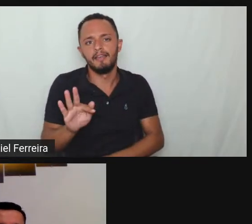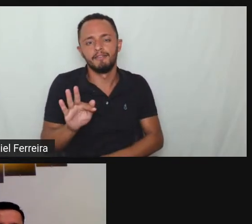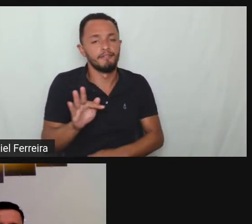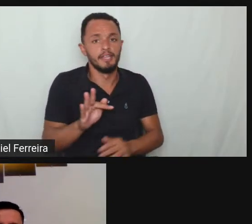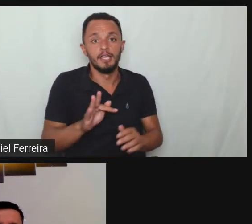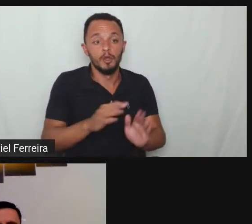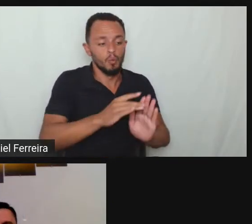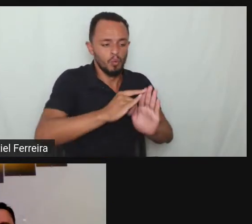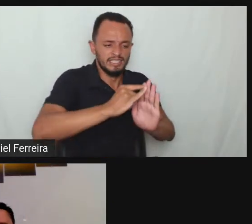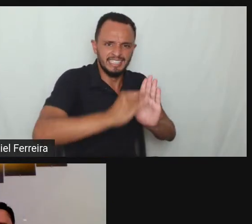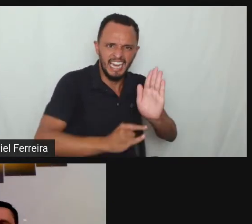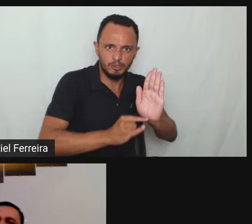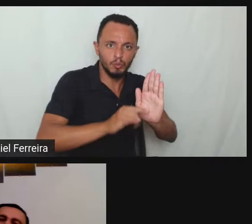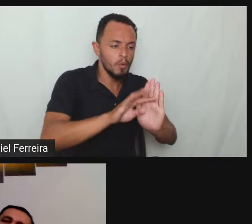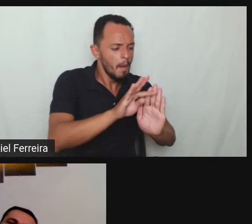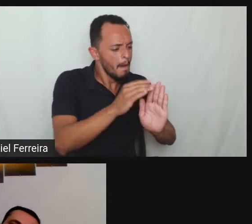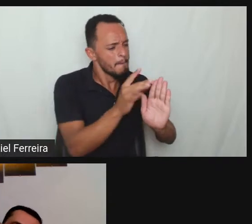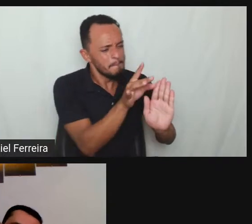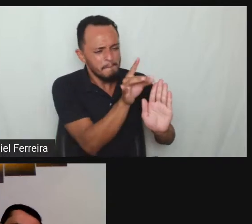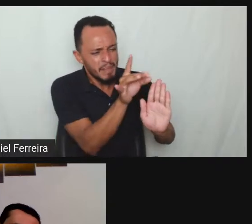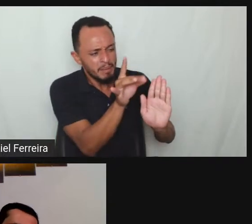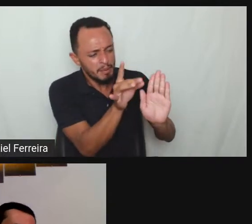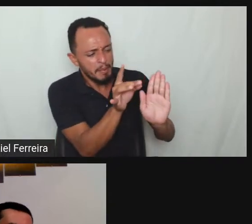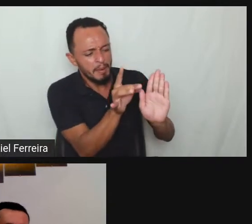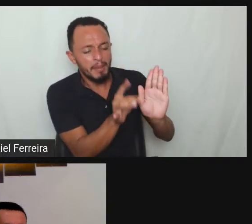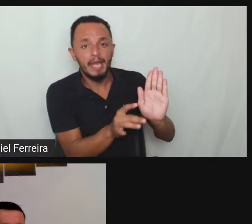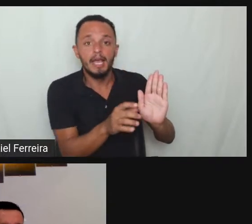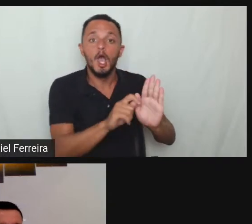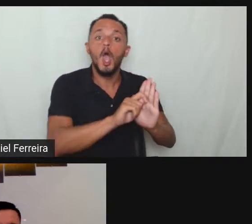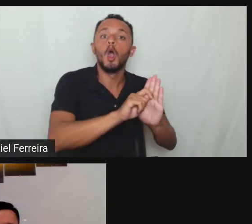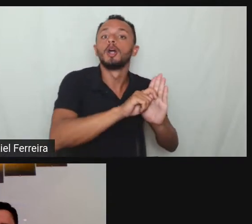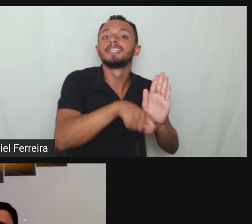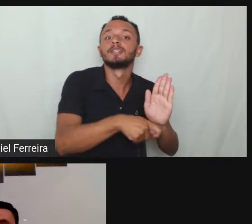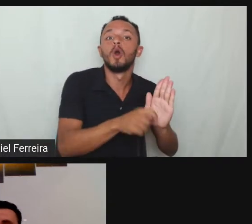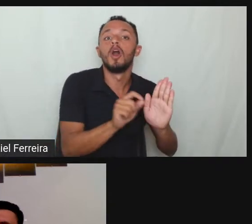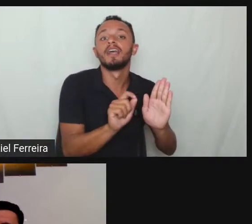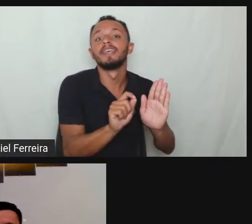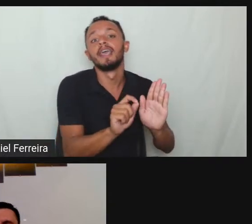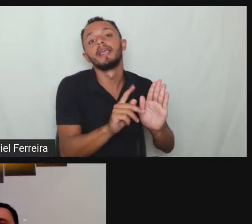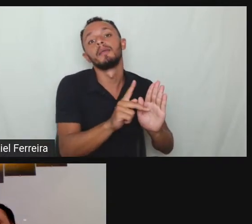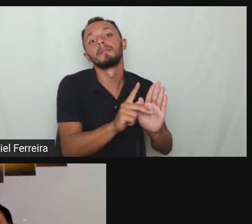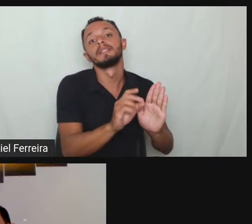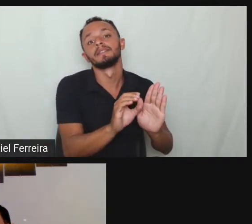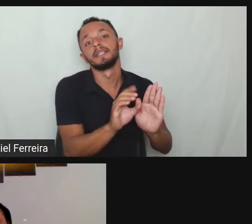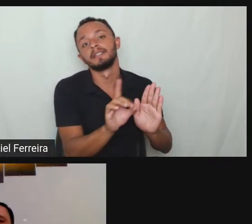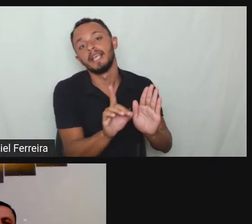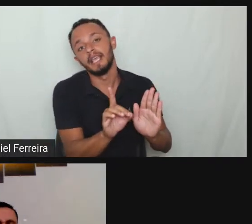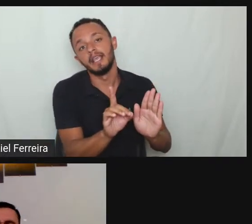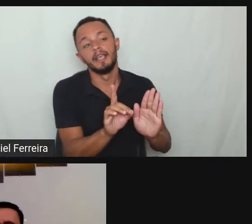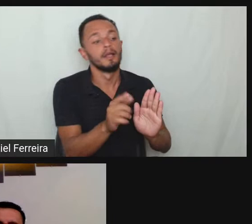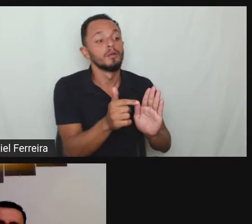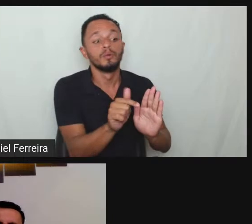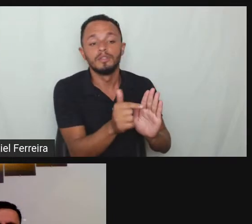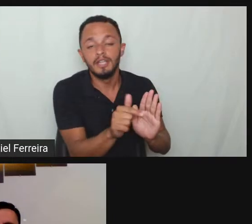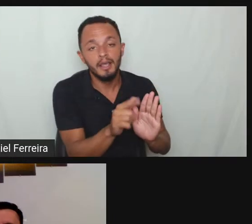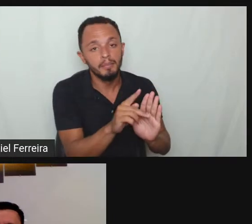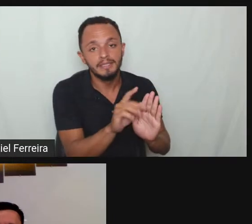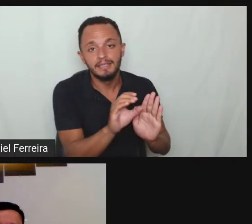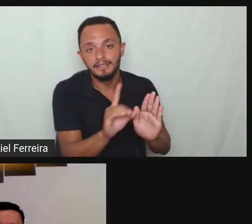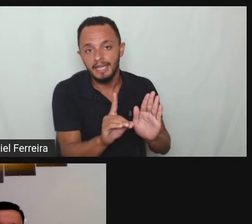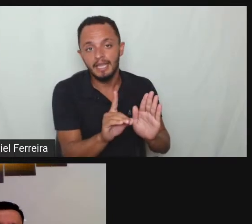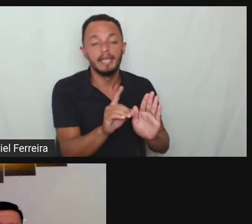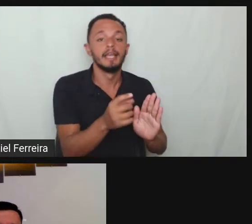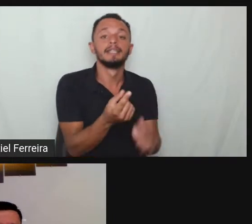empresa bem detalhada quando é que ela contratou se foi na modalidade PCD ou não quando é repetir o cargo